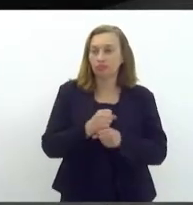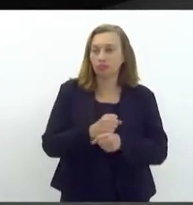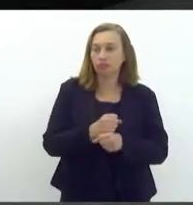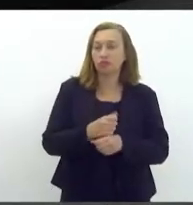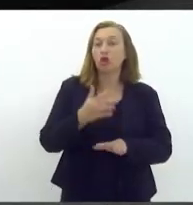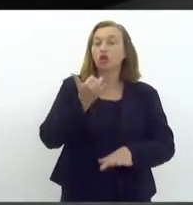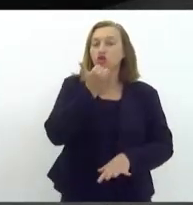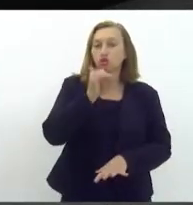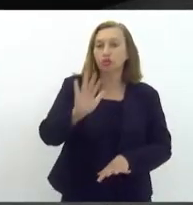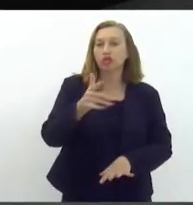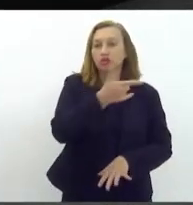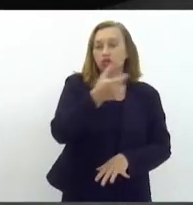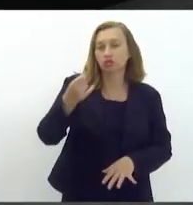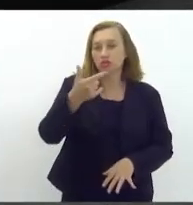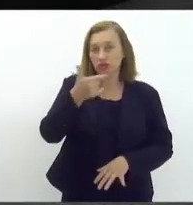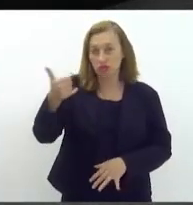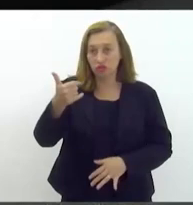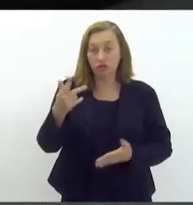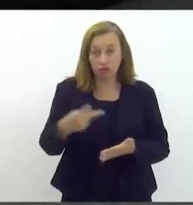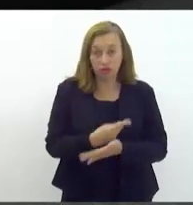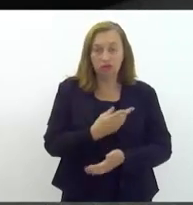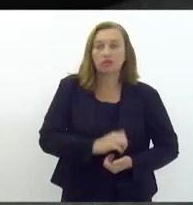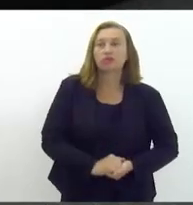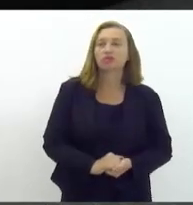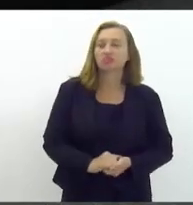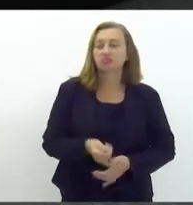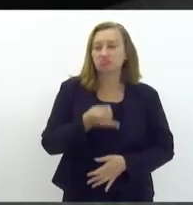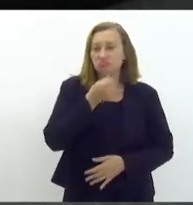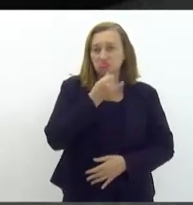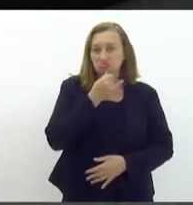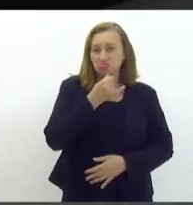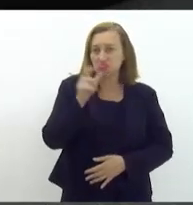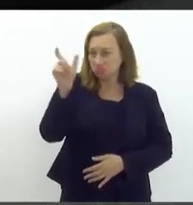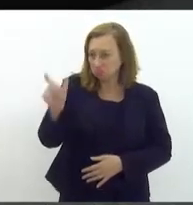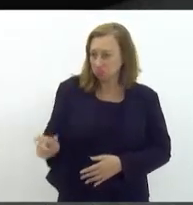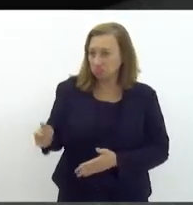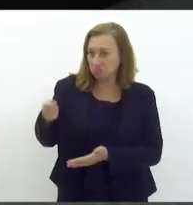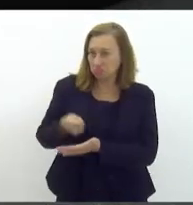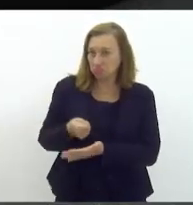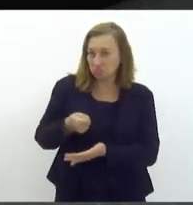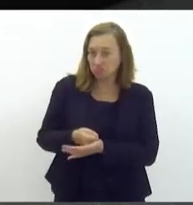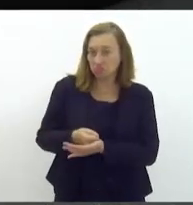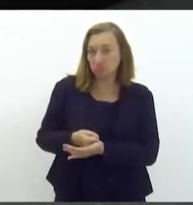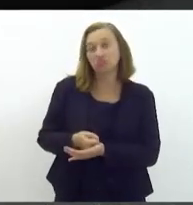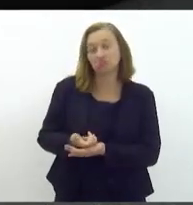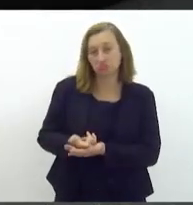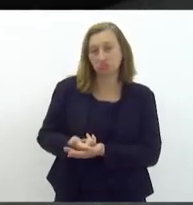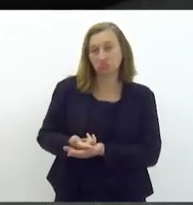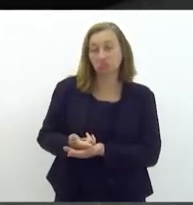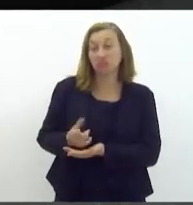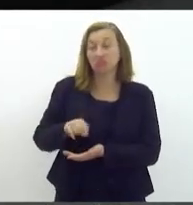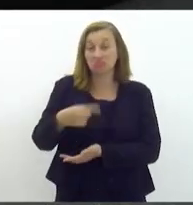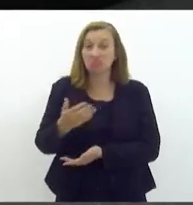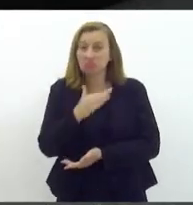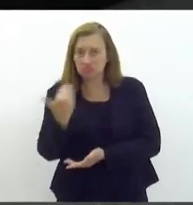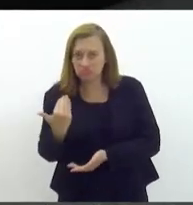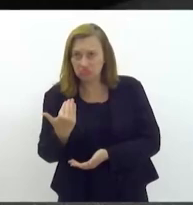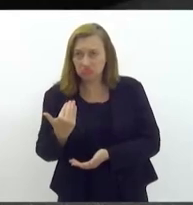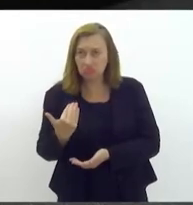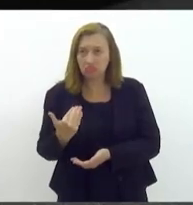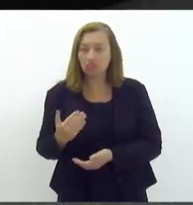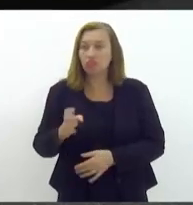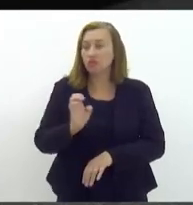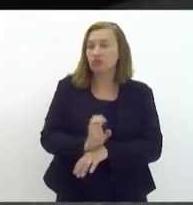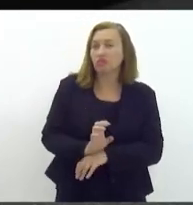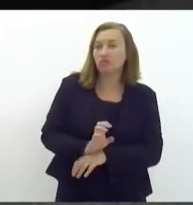2022 quando aconteceu o fato algo triste uma pessoa cobrar aquilo que lhe deve e ser assassinada e o estado